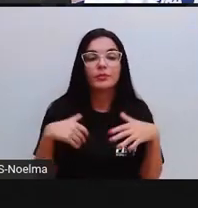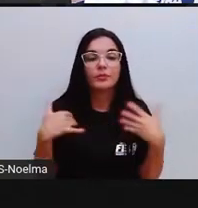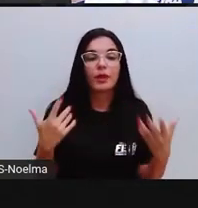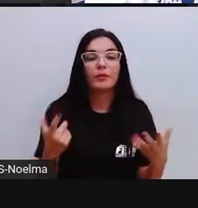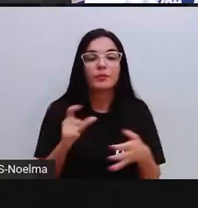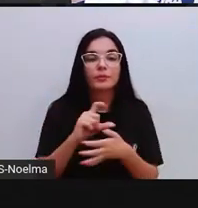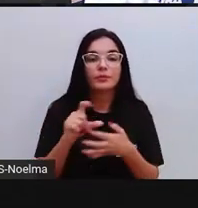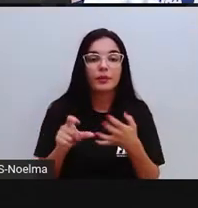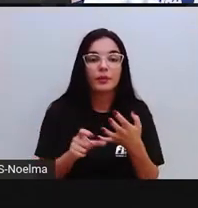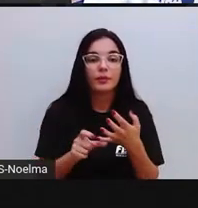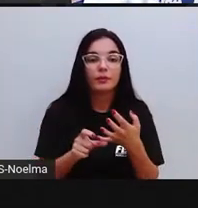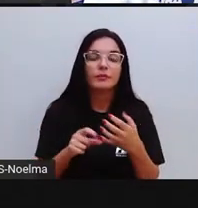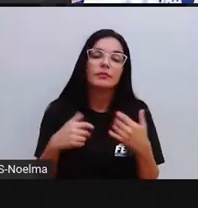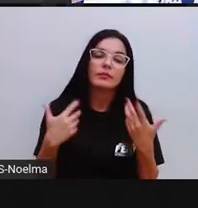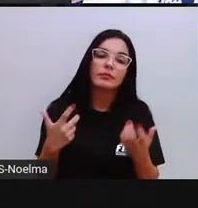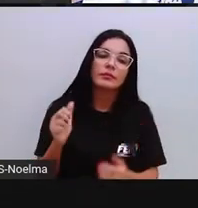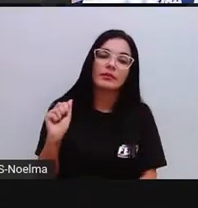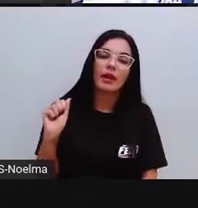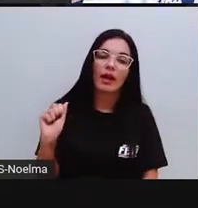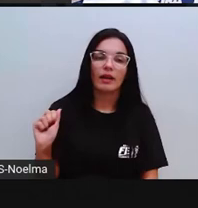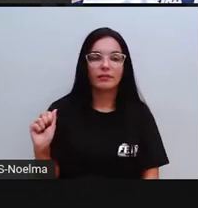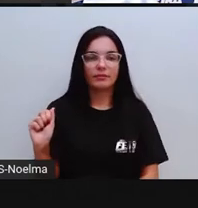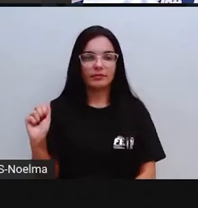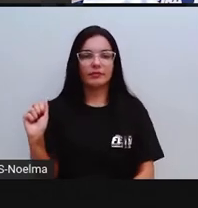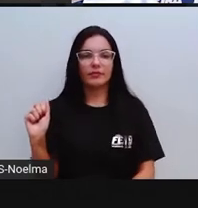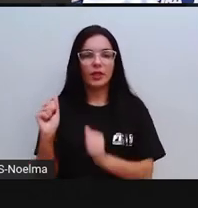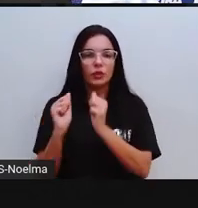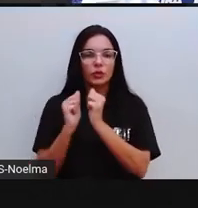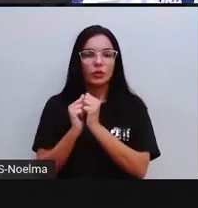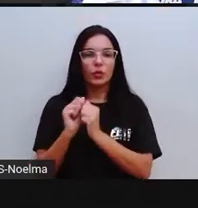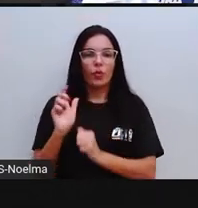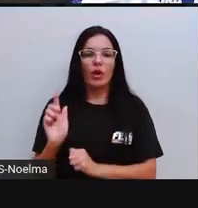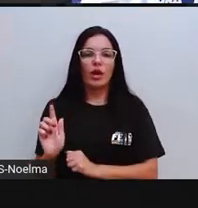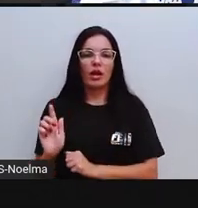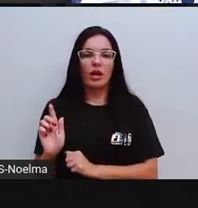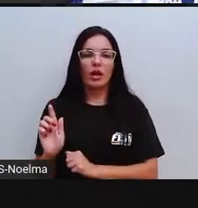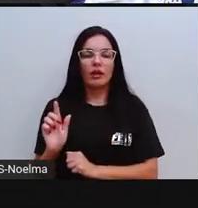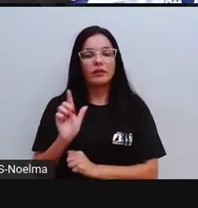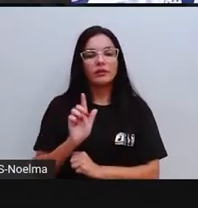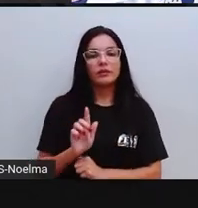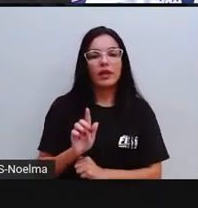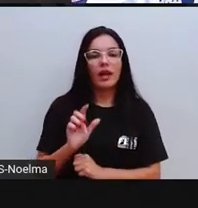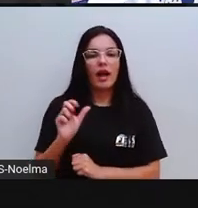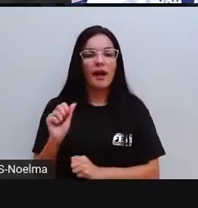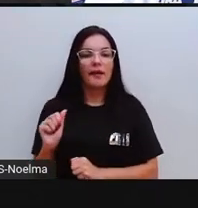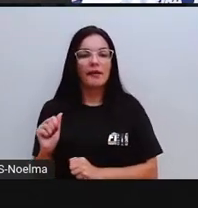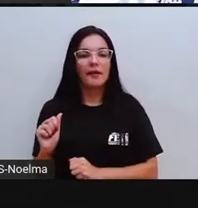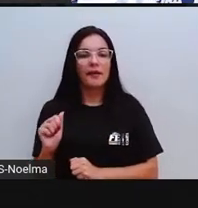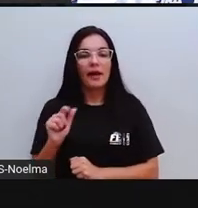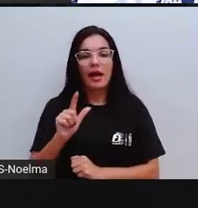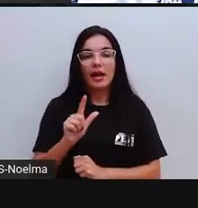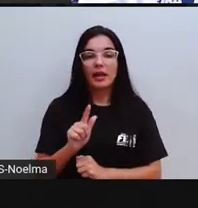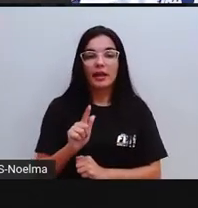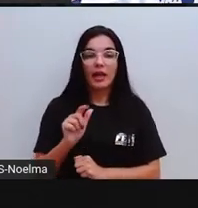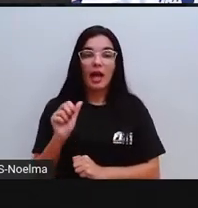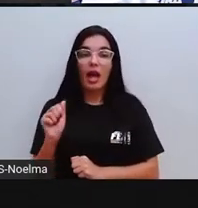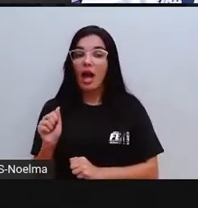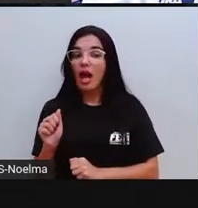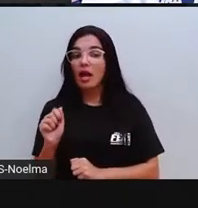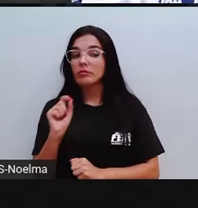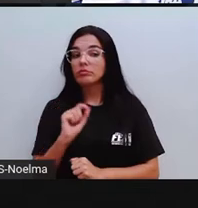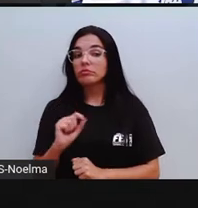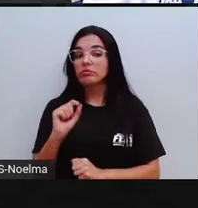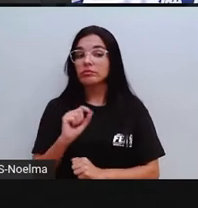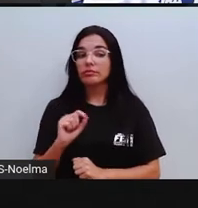sílaba. É a vogal O, A. Certo? Observem que com a vogal A, a letra